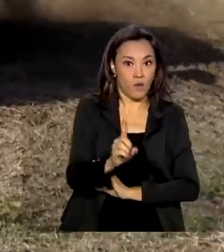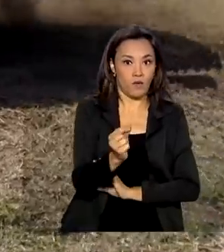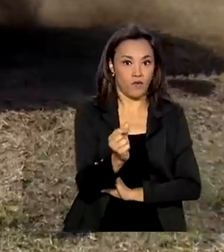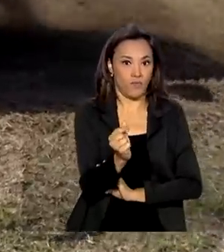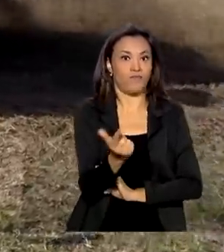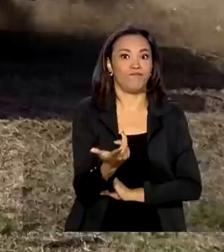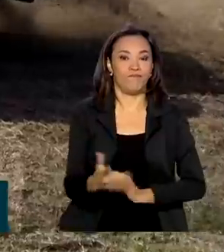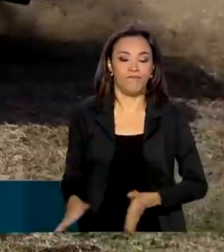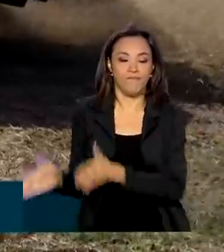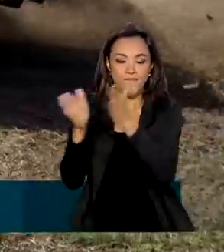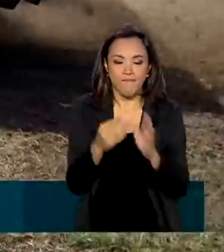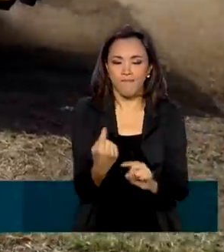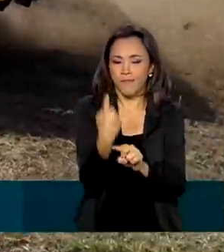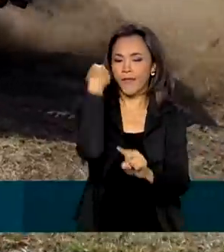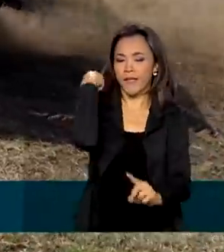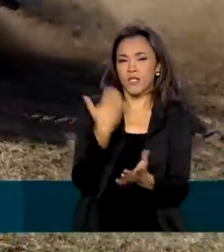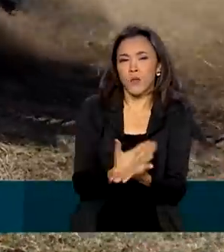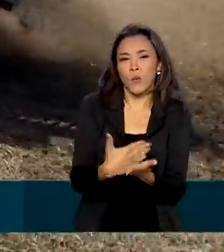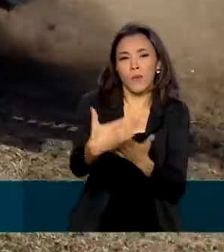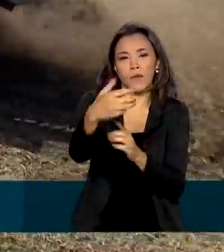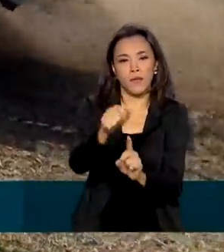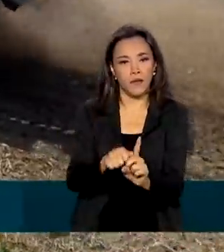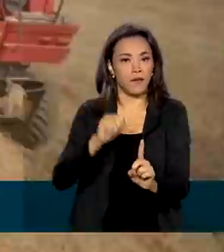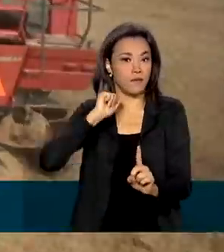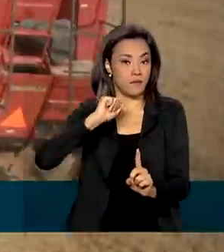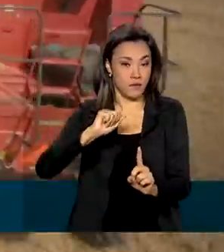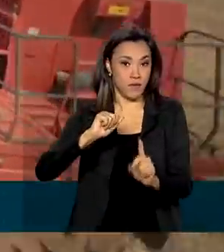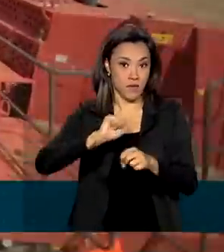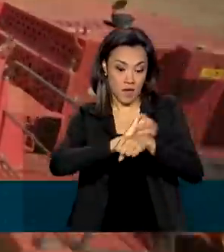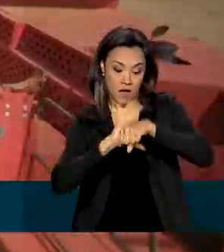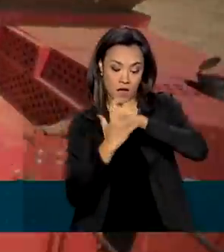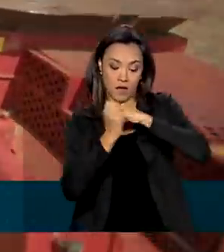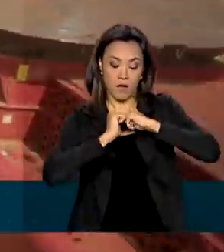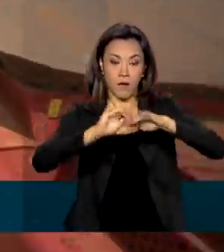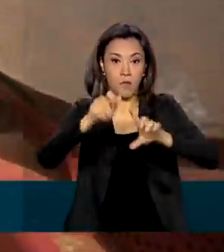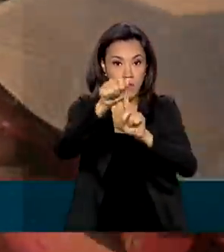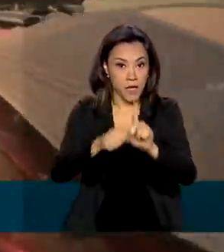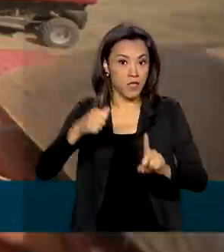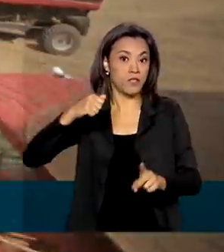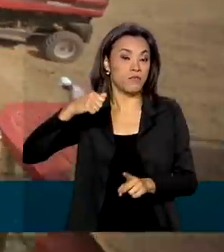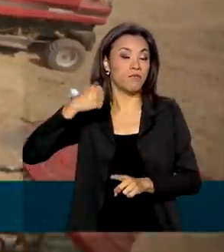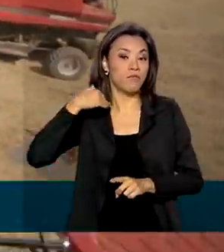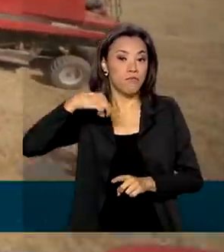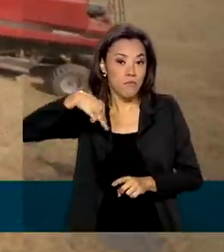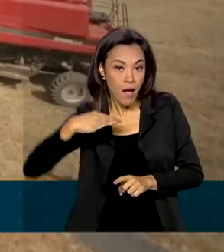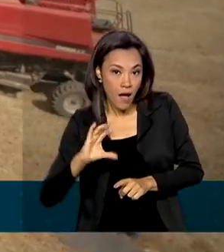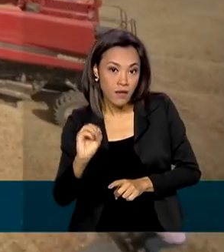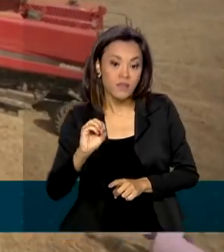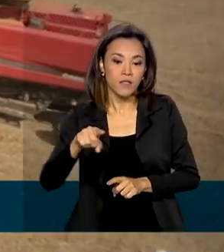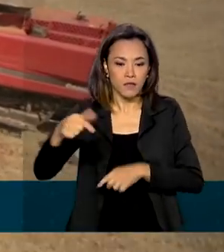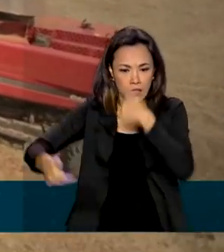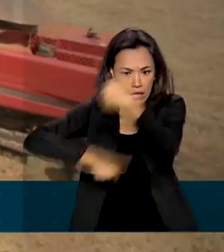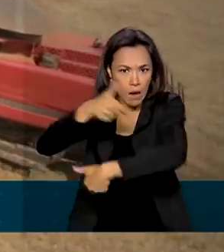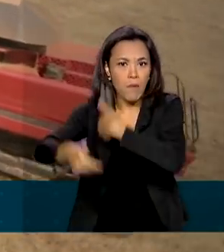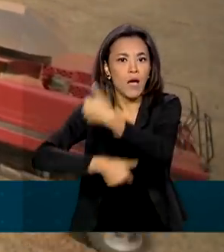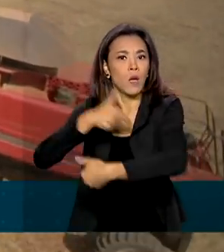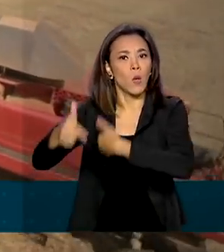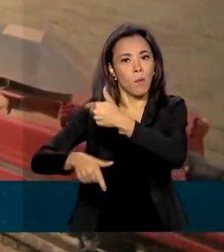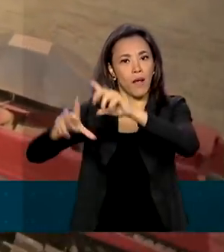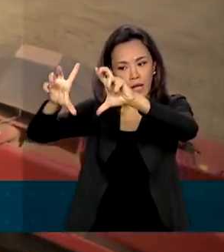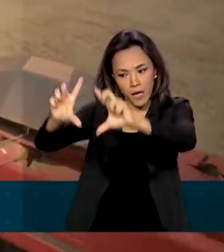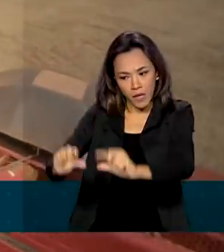Desde o início da pandemia, em março de 2020, o Ministério trabalhou para minimizar os efeitos do setor, um dos